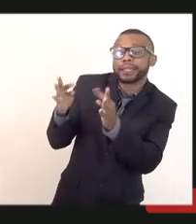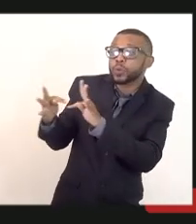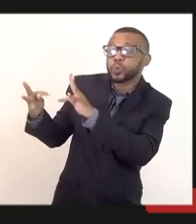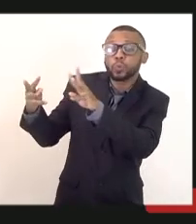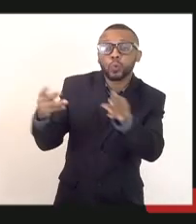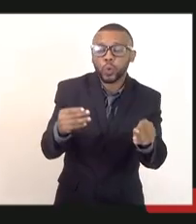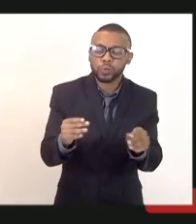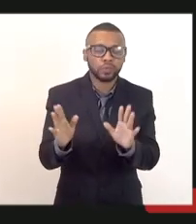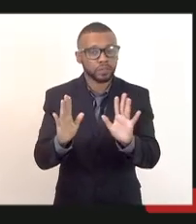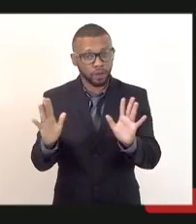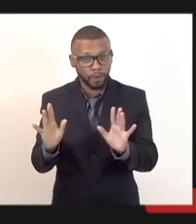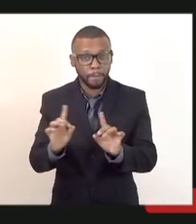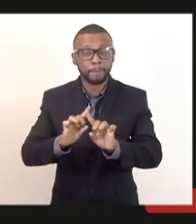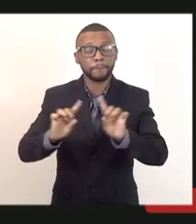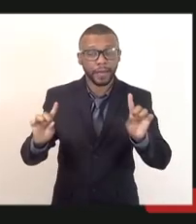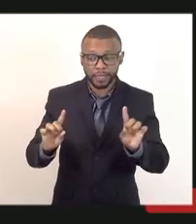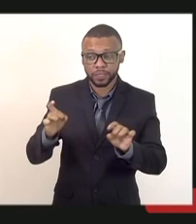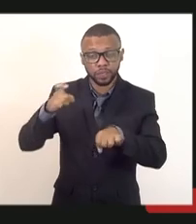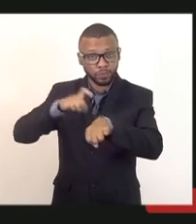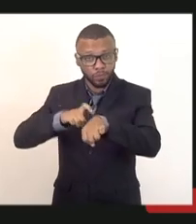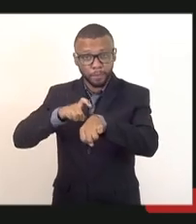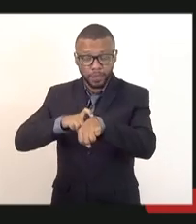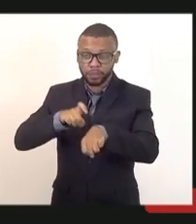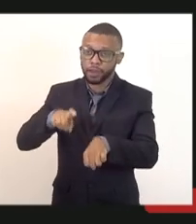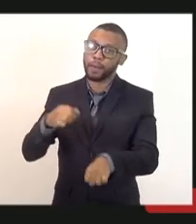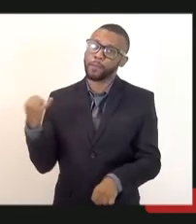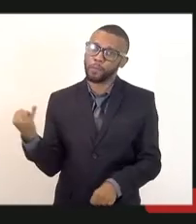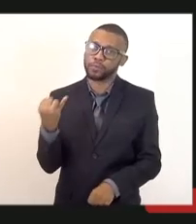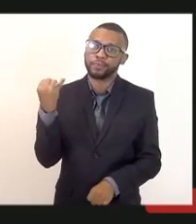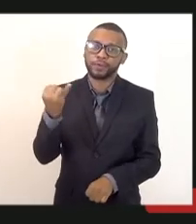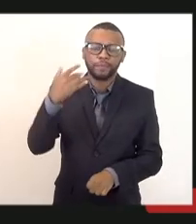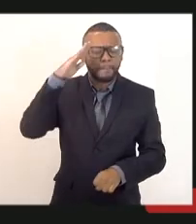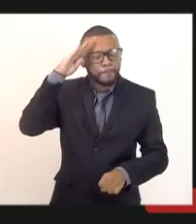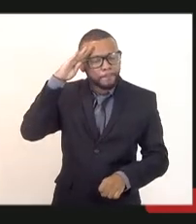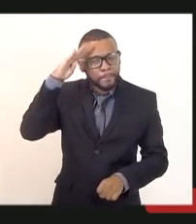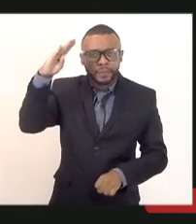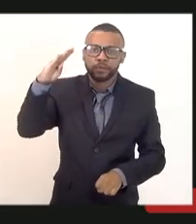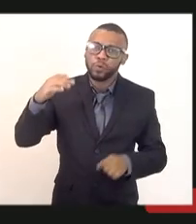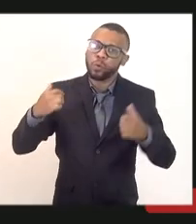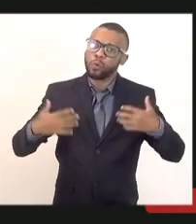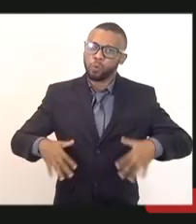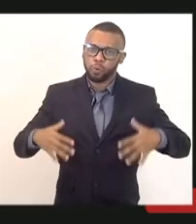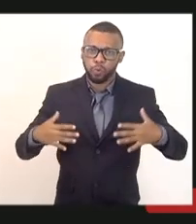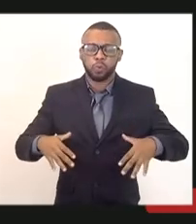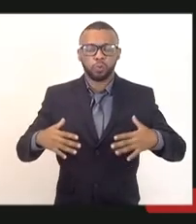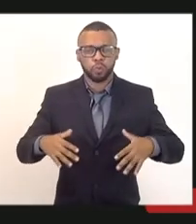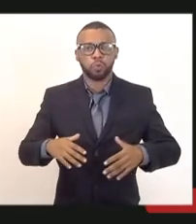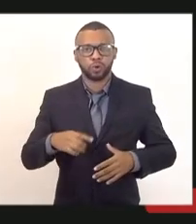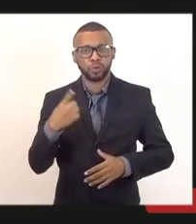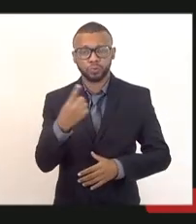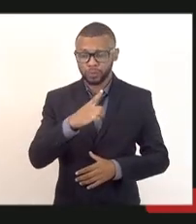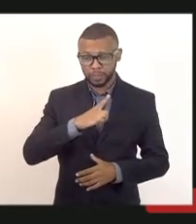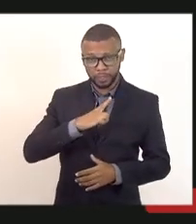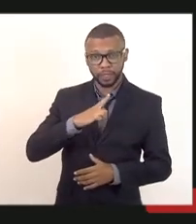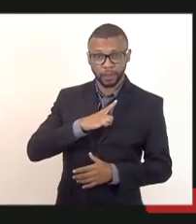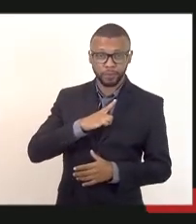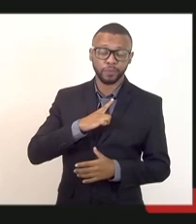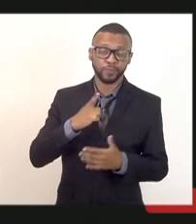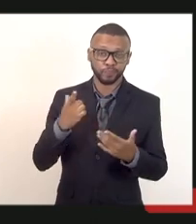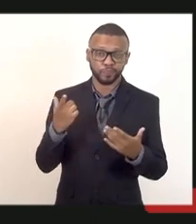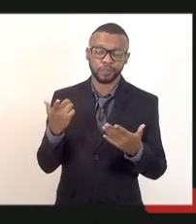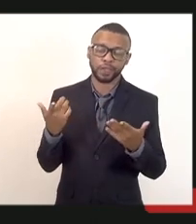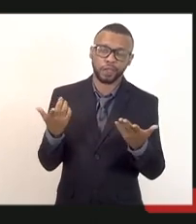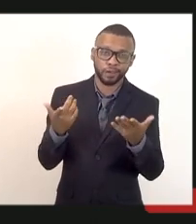mas eu acho que o momento é um momento muito importante, um momento ímpar, eu posso falar isso, que um momento ímpar que nós estamos tendo, tanto quanto